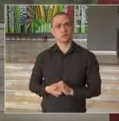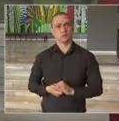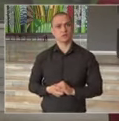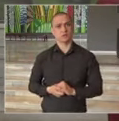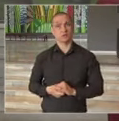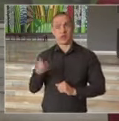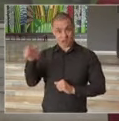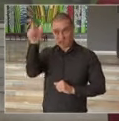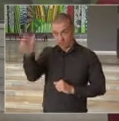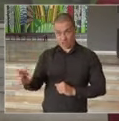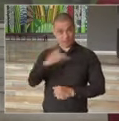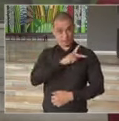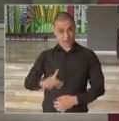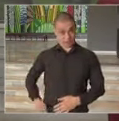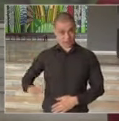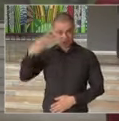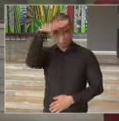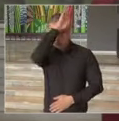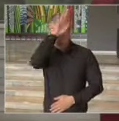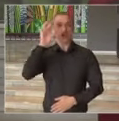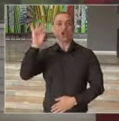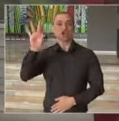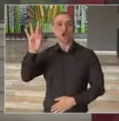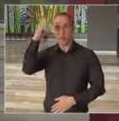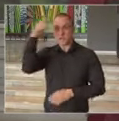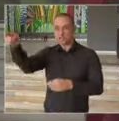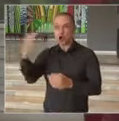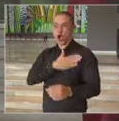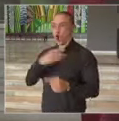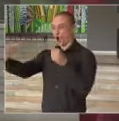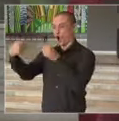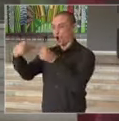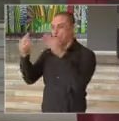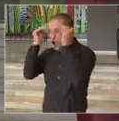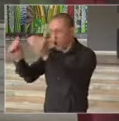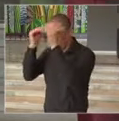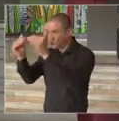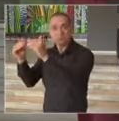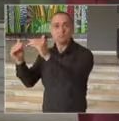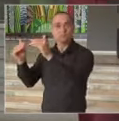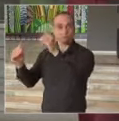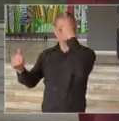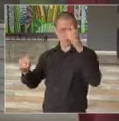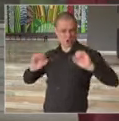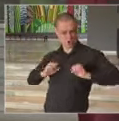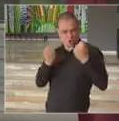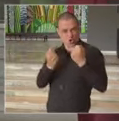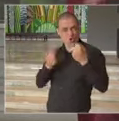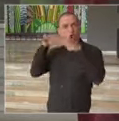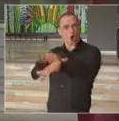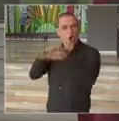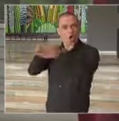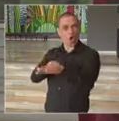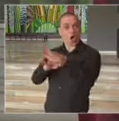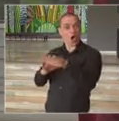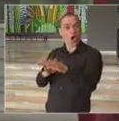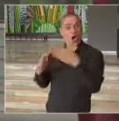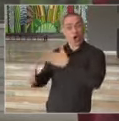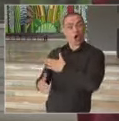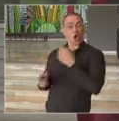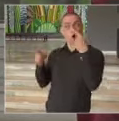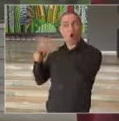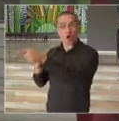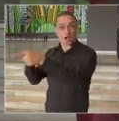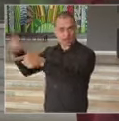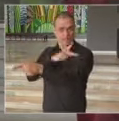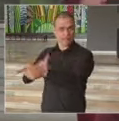O presidente Bolsonaro não é presidente apenas de bolsonaristas e daqueles que o defendem, protegem e apoiam.